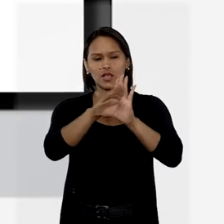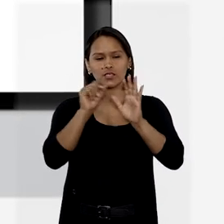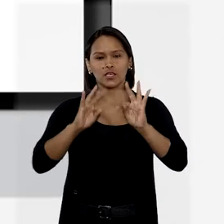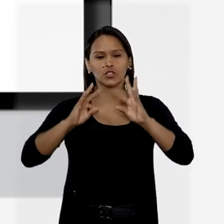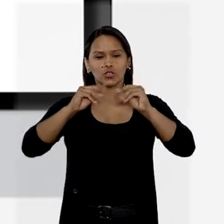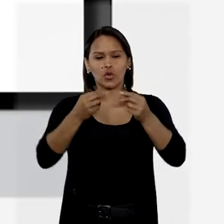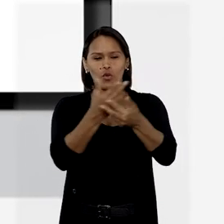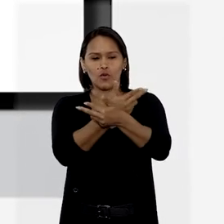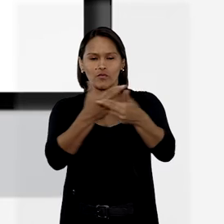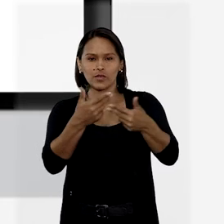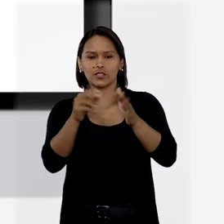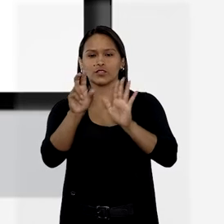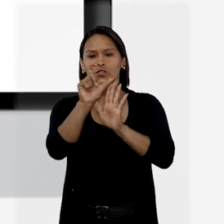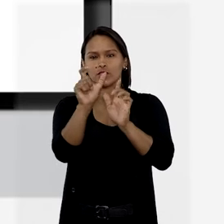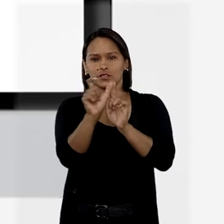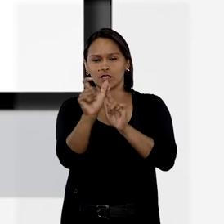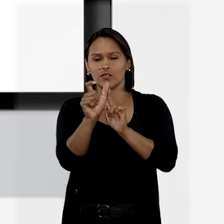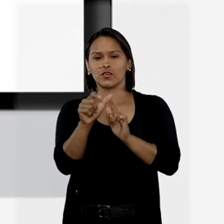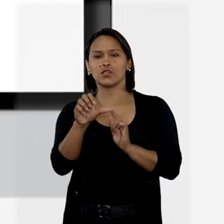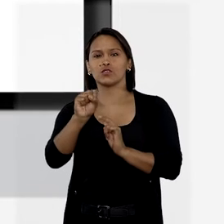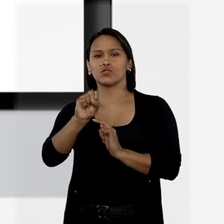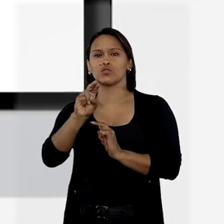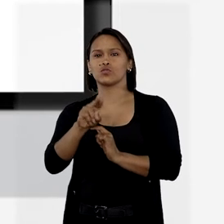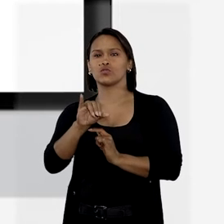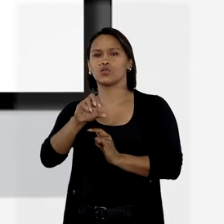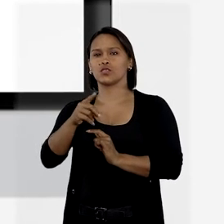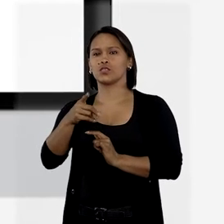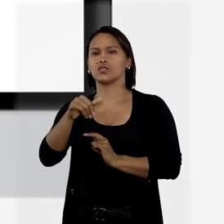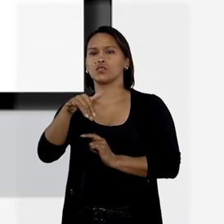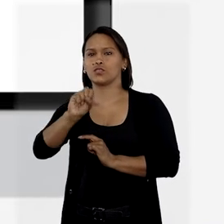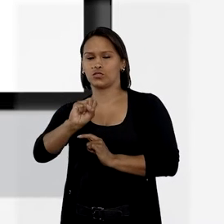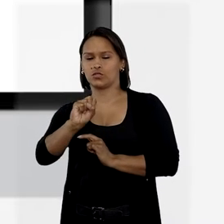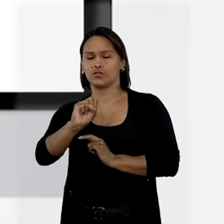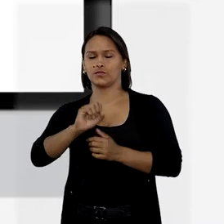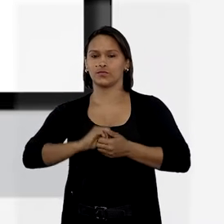todas essas variações escrevendo suicídio-cifrão.